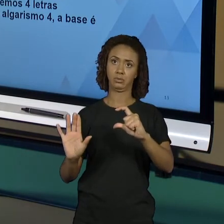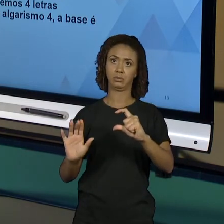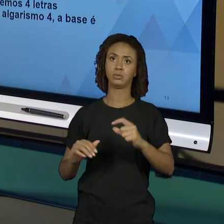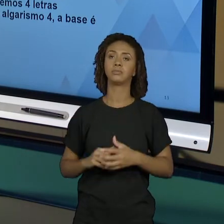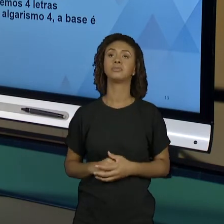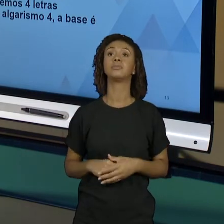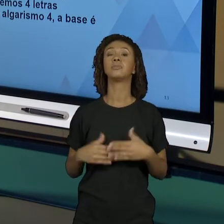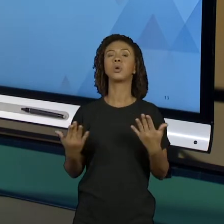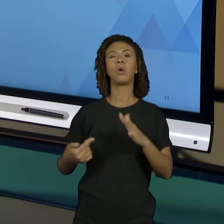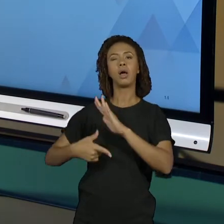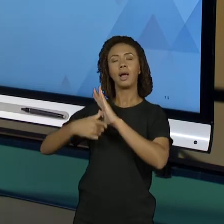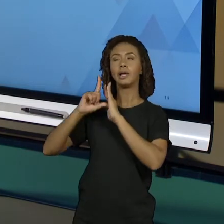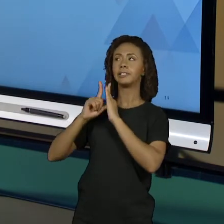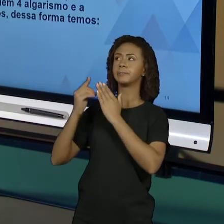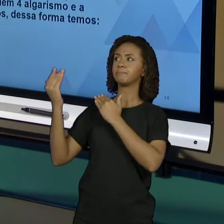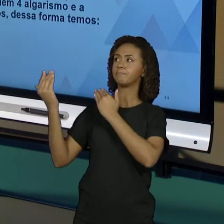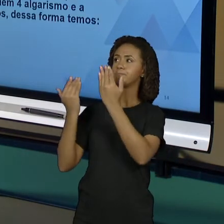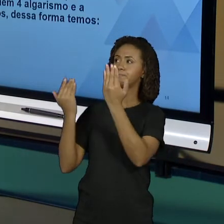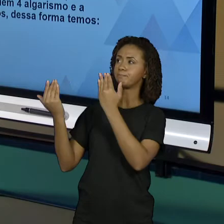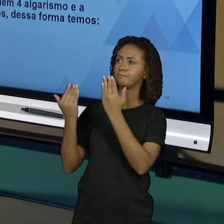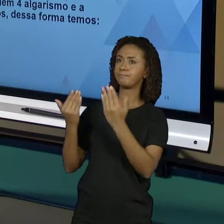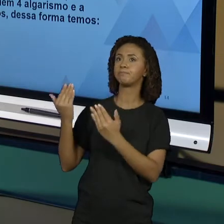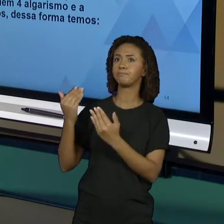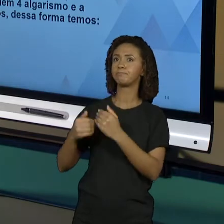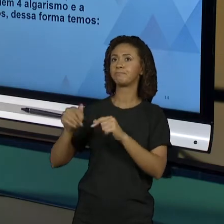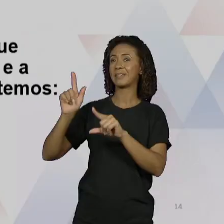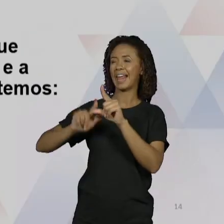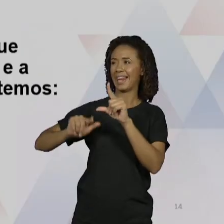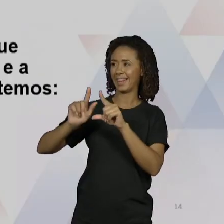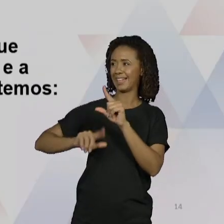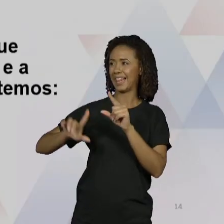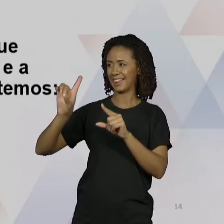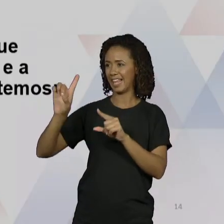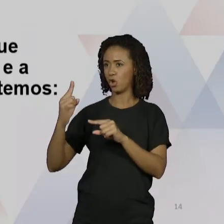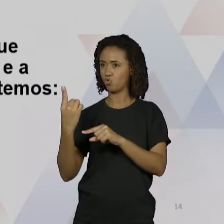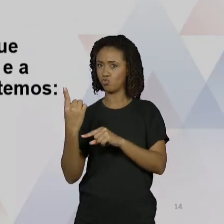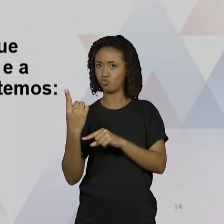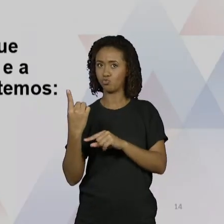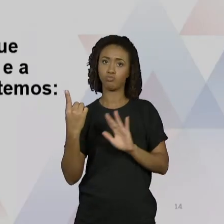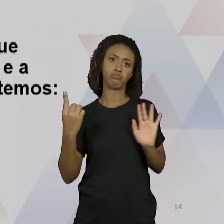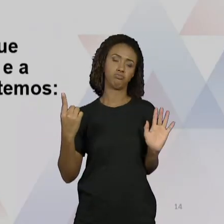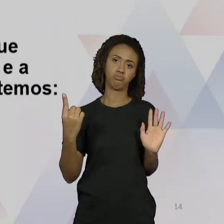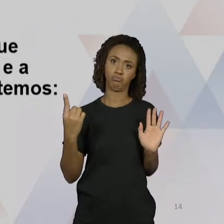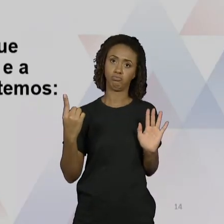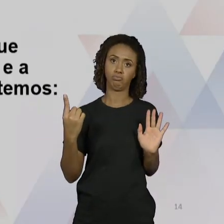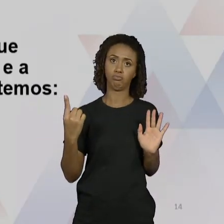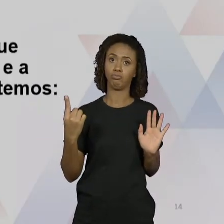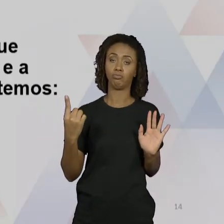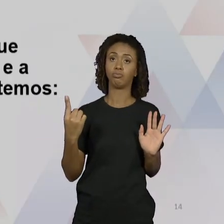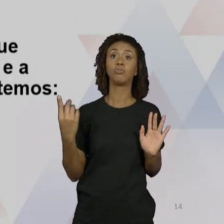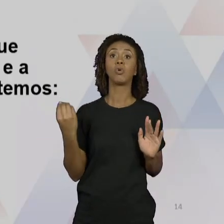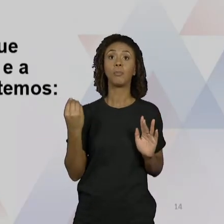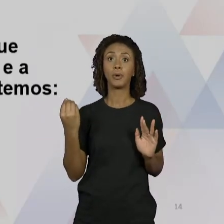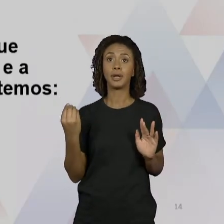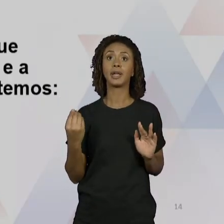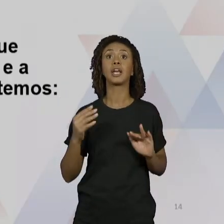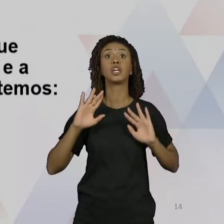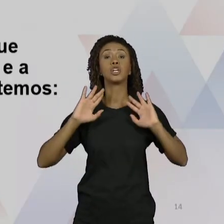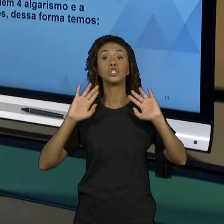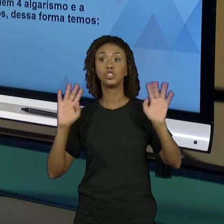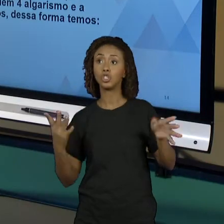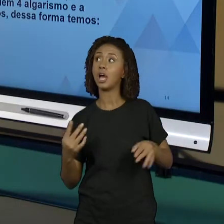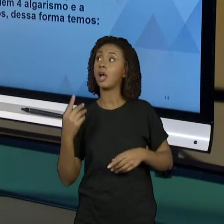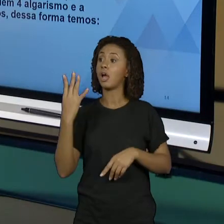análise que a gente fez do D é a que a gente faz agora. O D só pode ser 1 porque eu somei dois números com 4